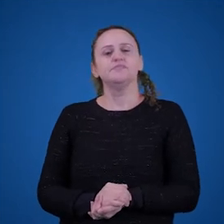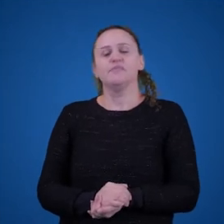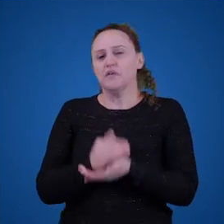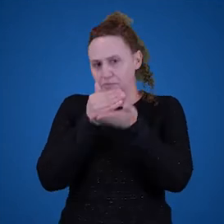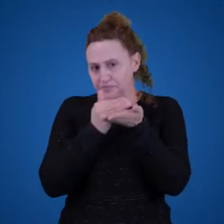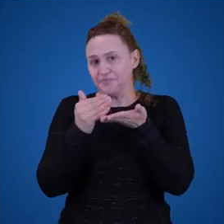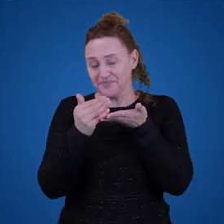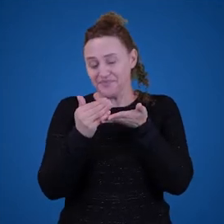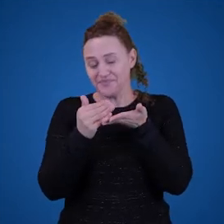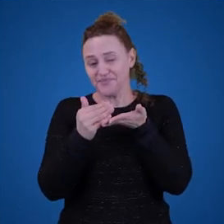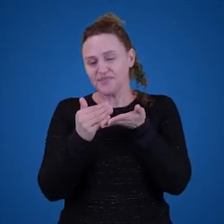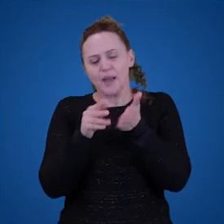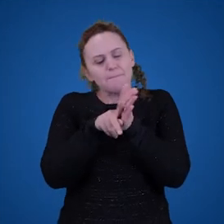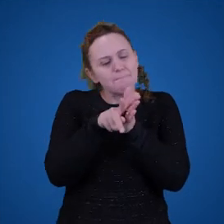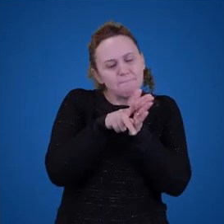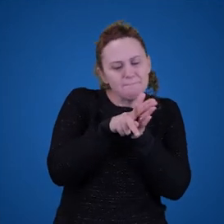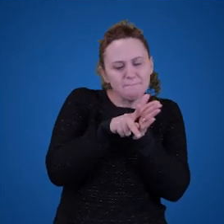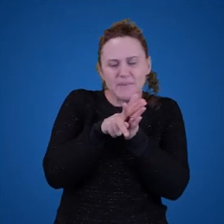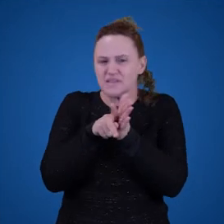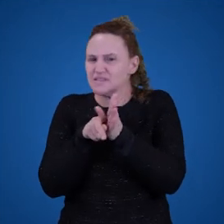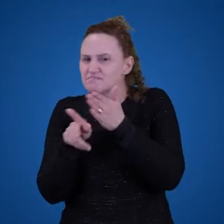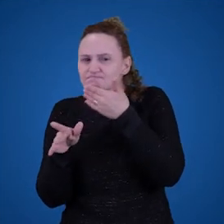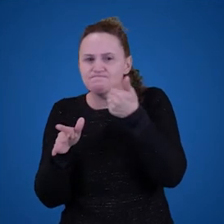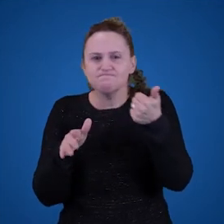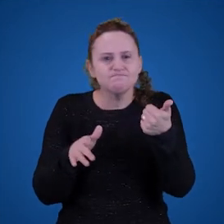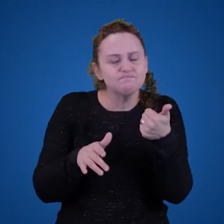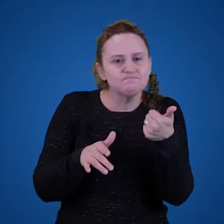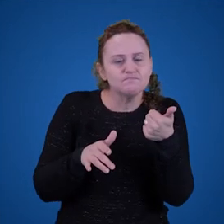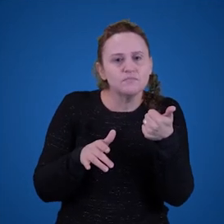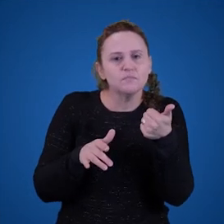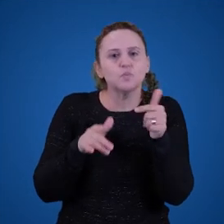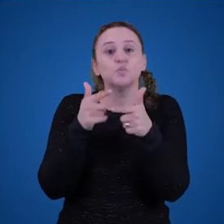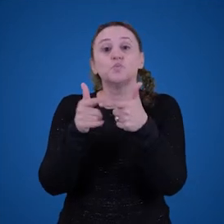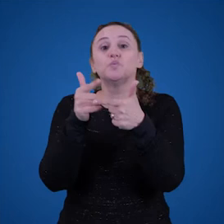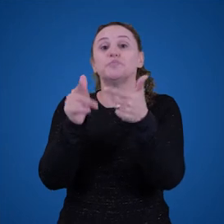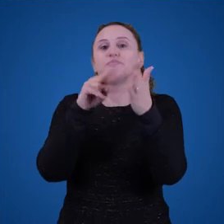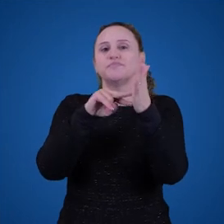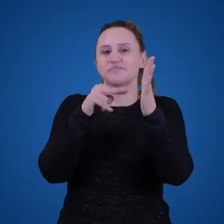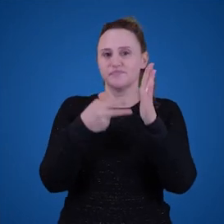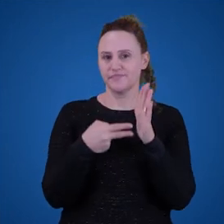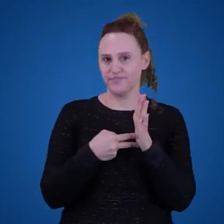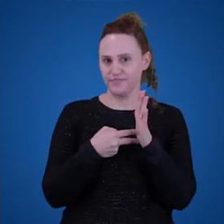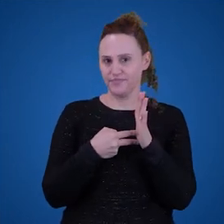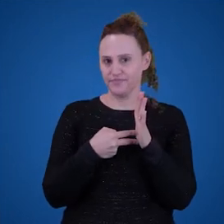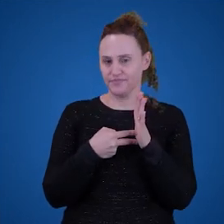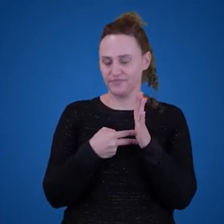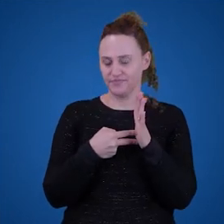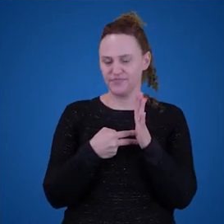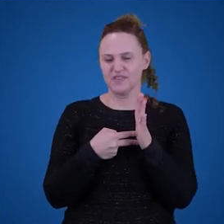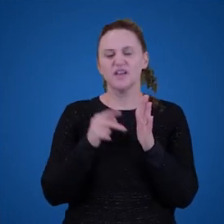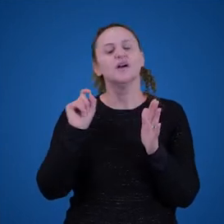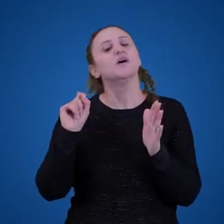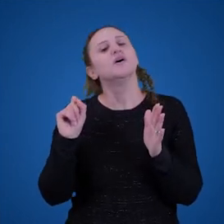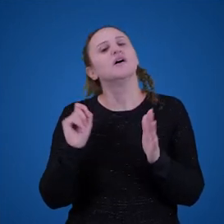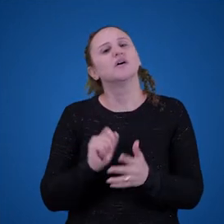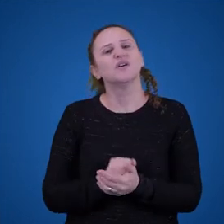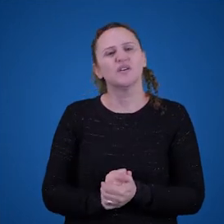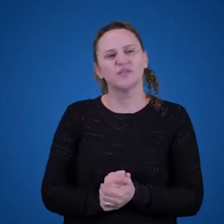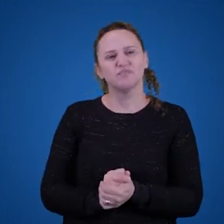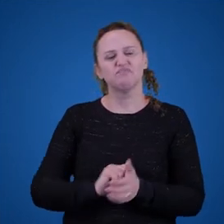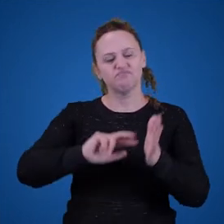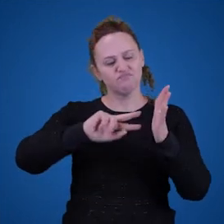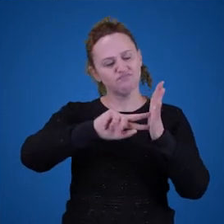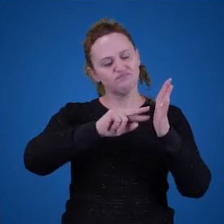a pesquisar um pouco melhor o problema do significado. Então, vamos começar pelo problema do significado. Afinal de contas, né? O que é